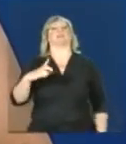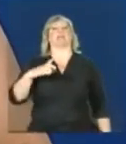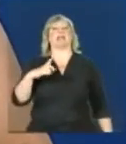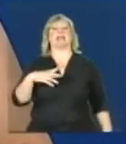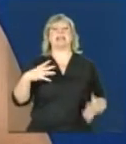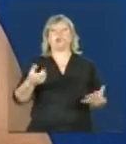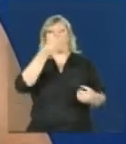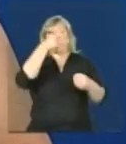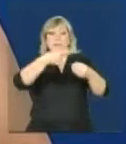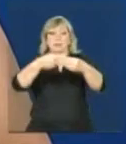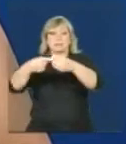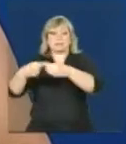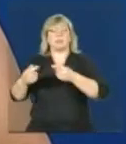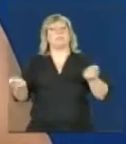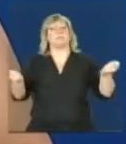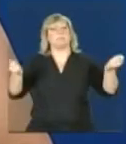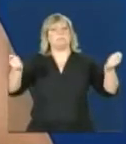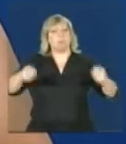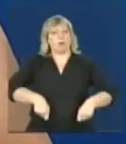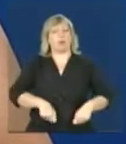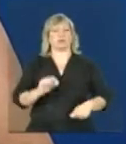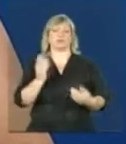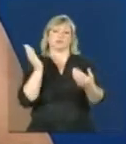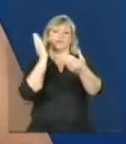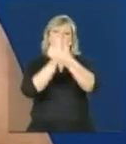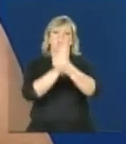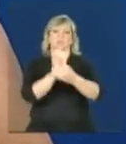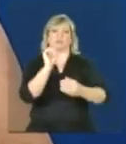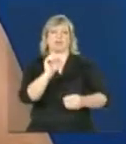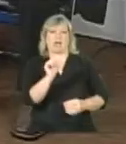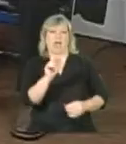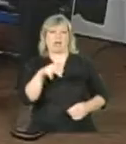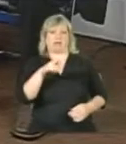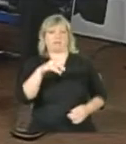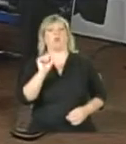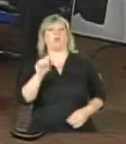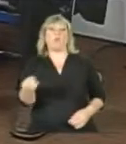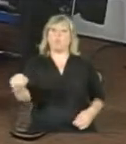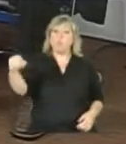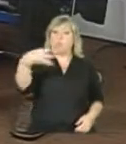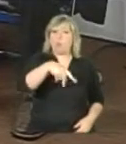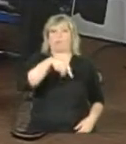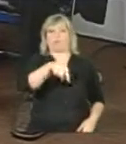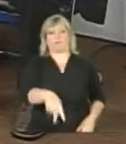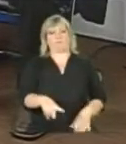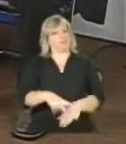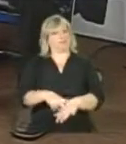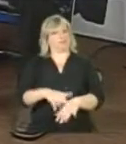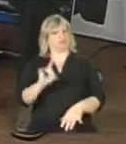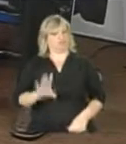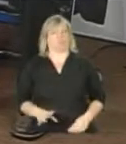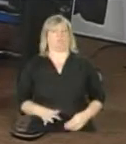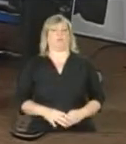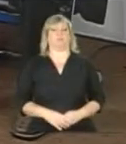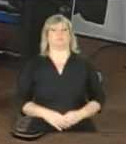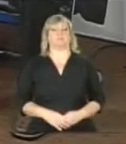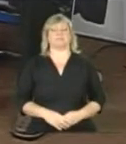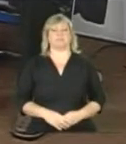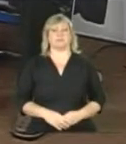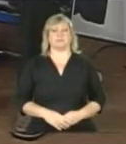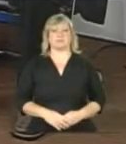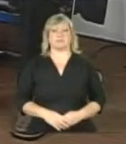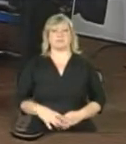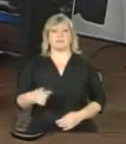município, ele pode arquivar somente o novo formulário, o formulário verde. Ao preencher